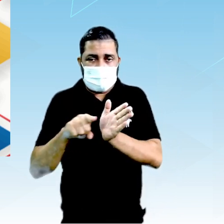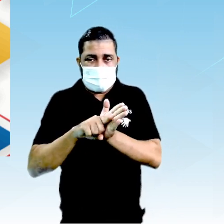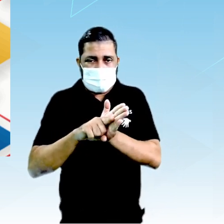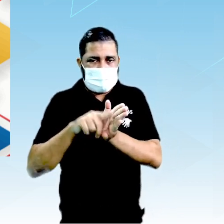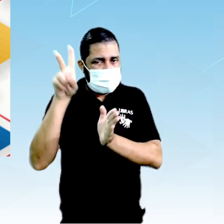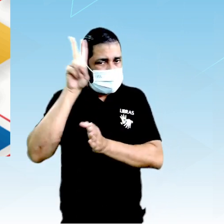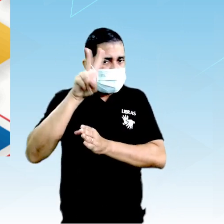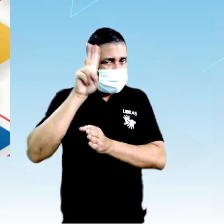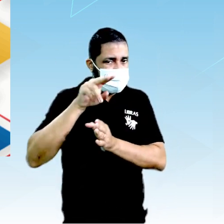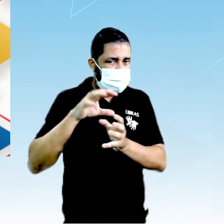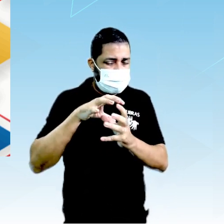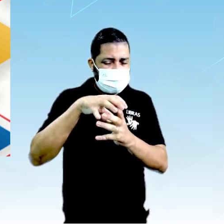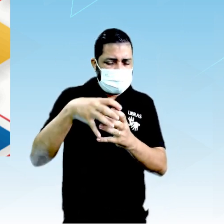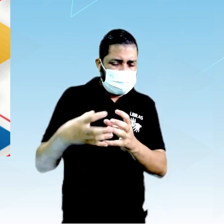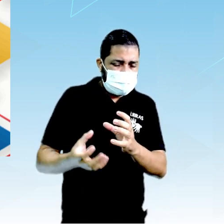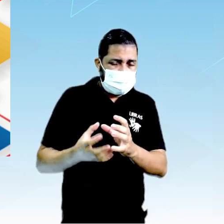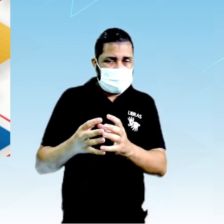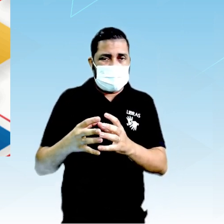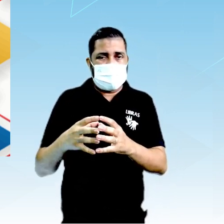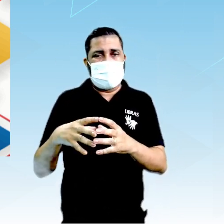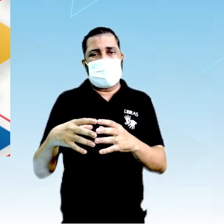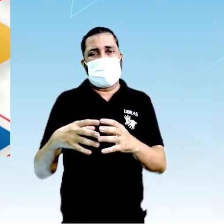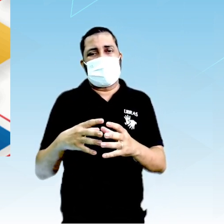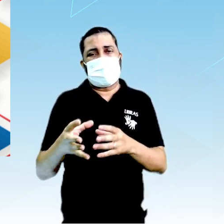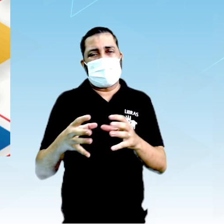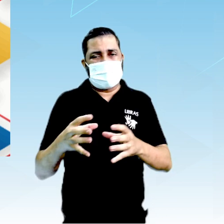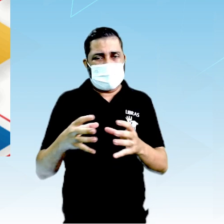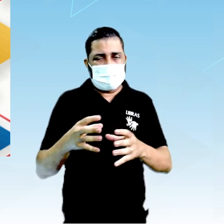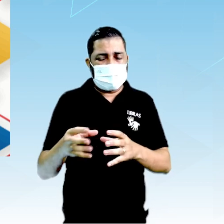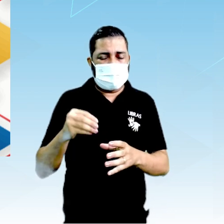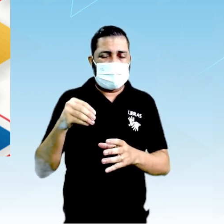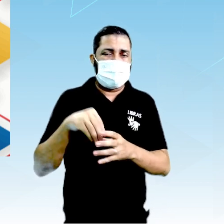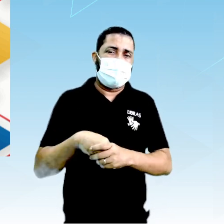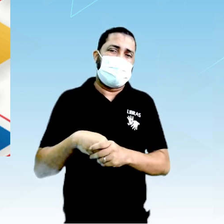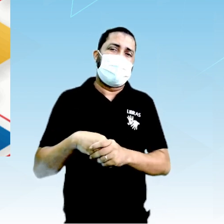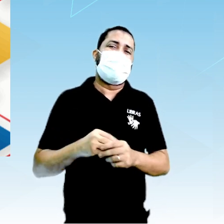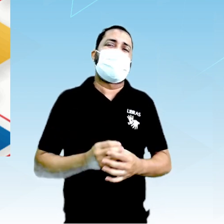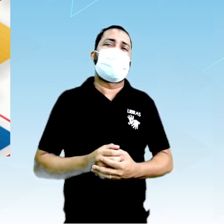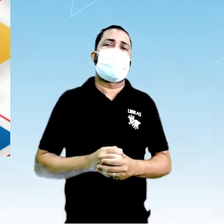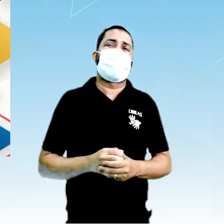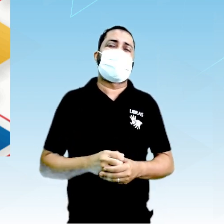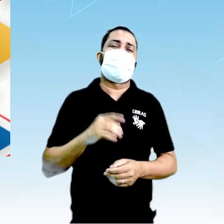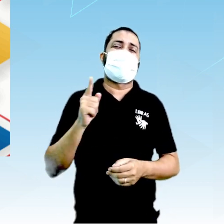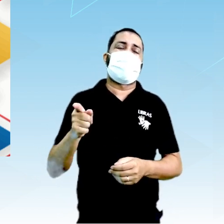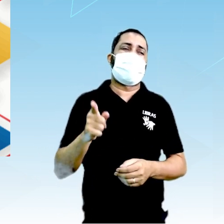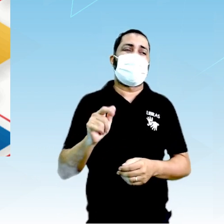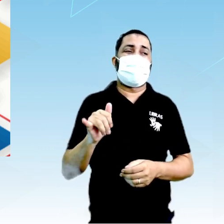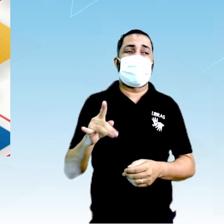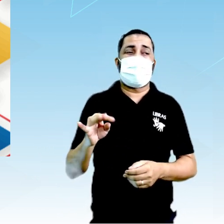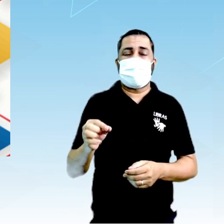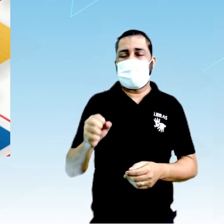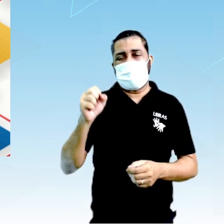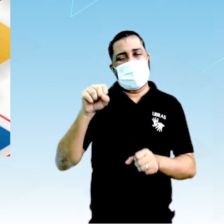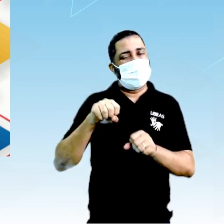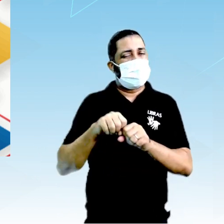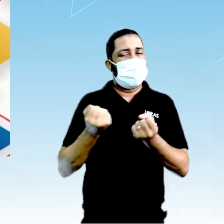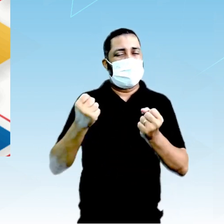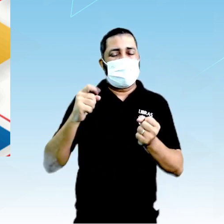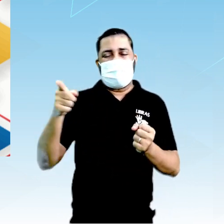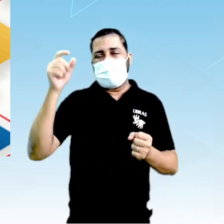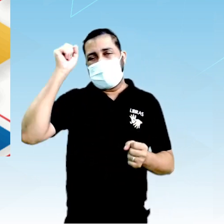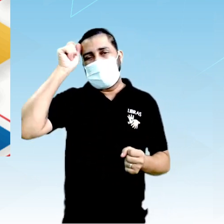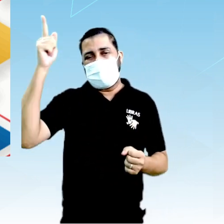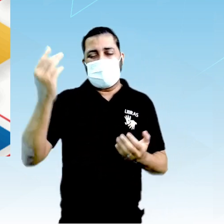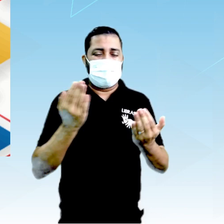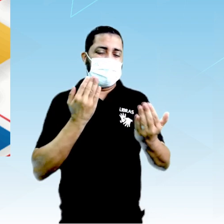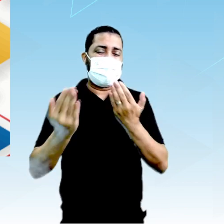lá, uma esfera gelatinosa recheada de elétrons, um pudim de passas, Rutenfort quebra essa ideia e compara